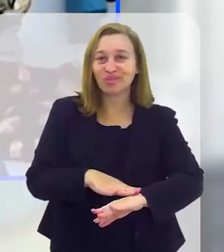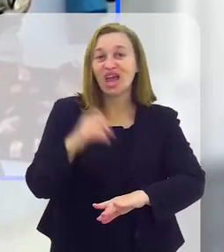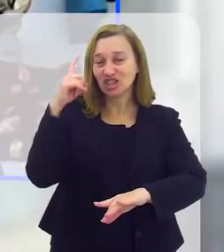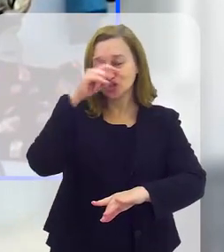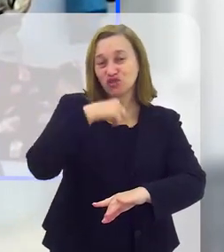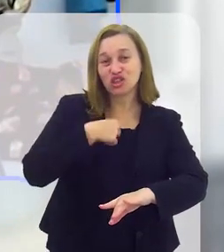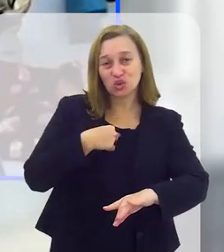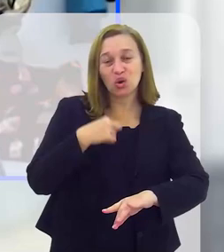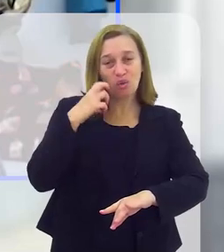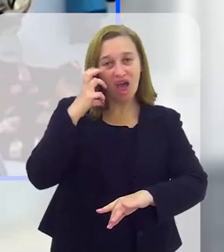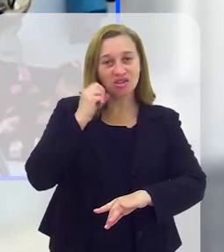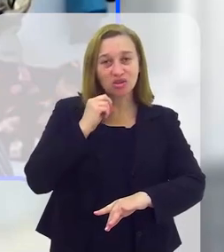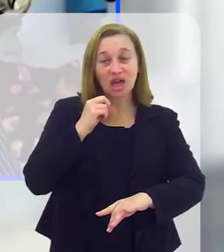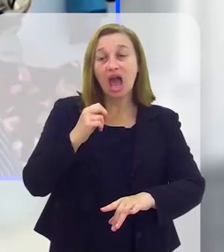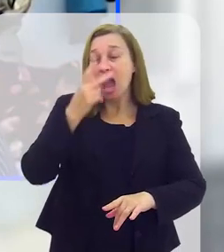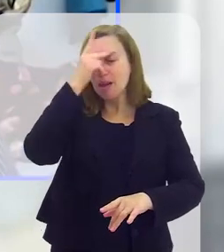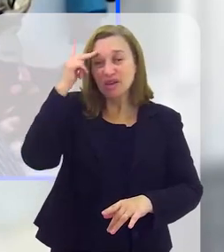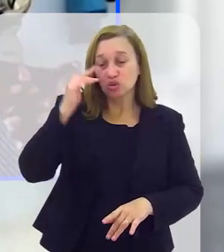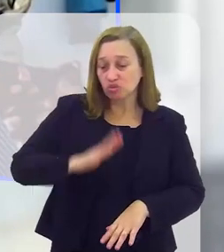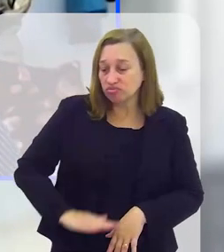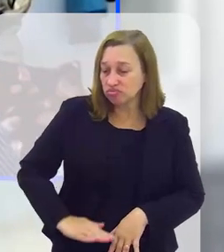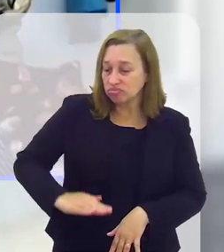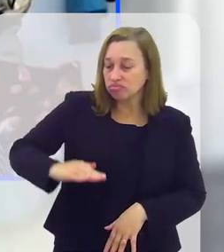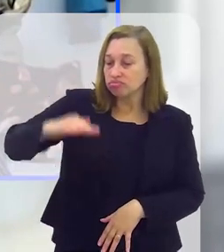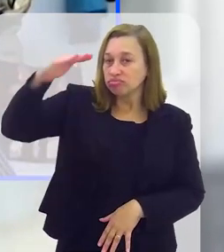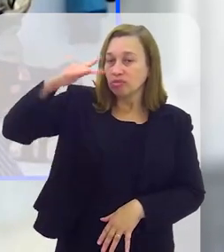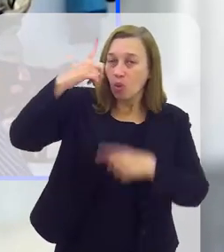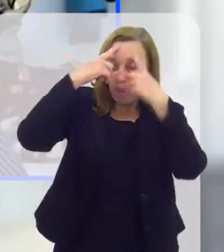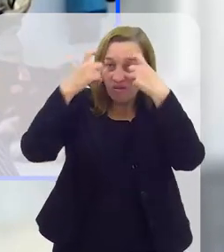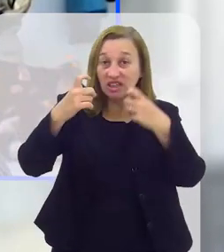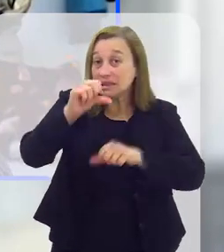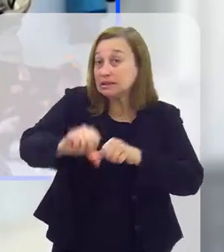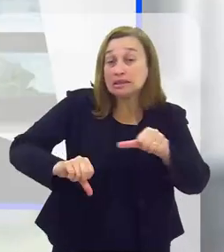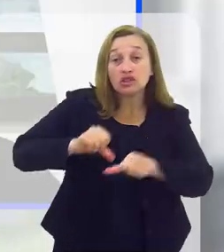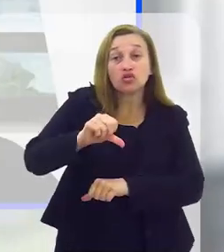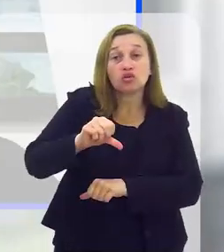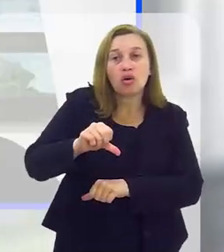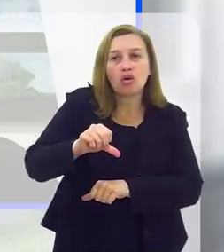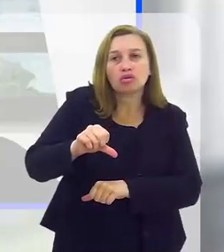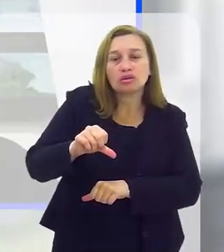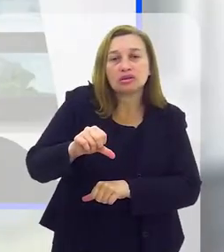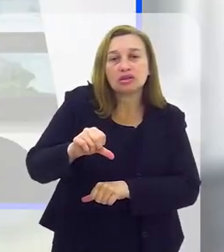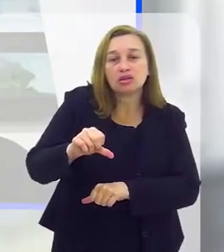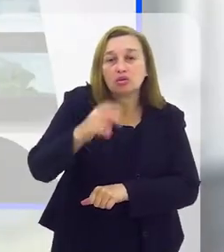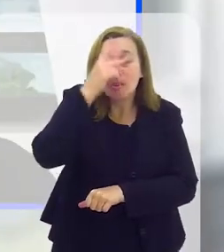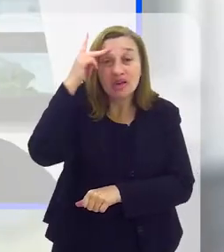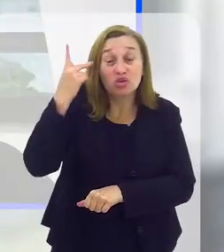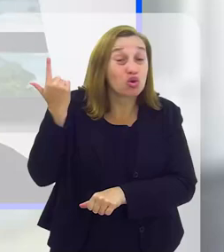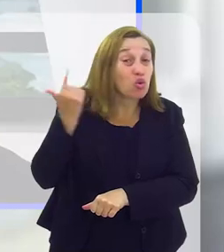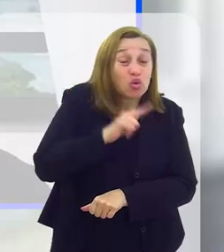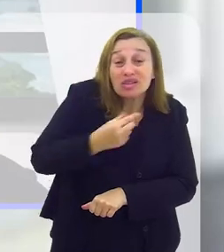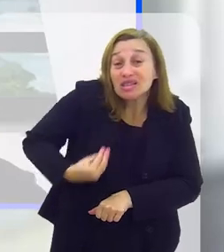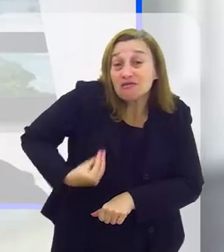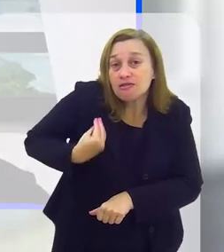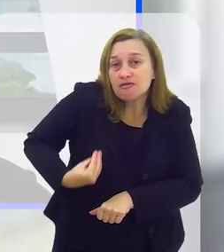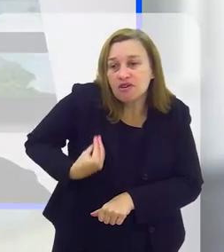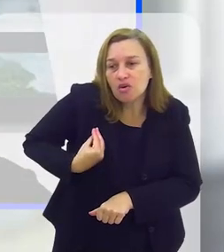da minha cor de pele. E essa pessoa cresce com essa violência toda e se transforma num